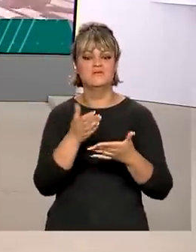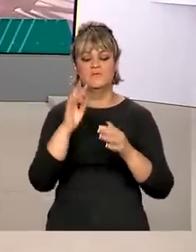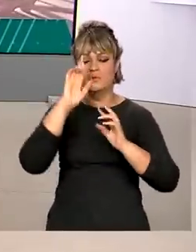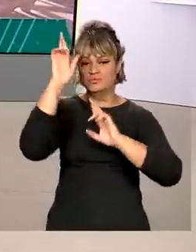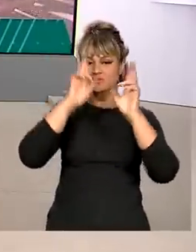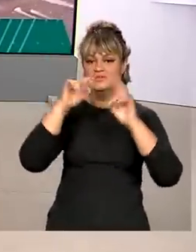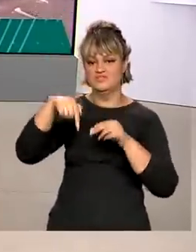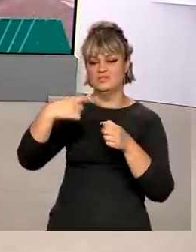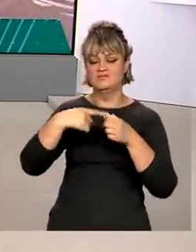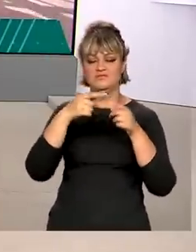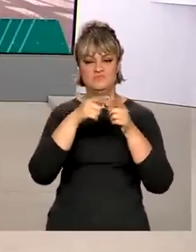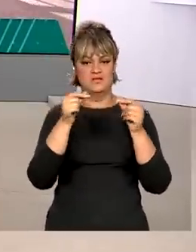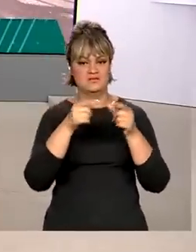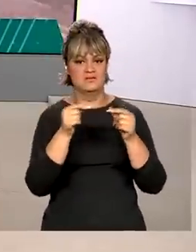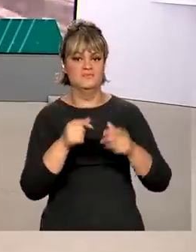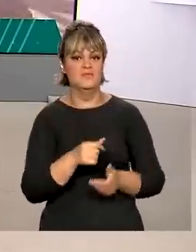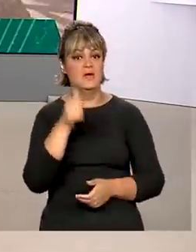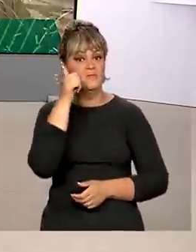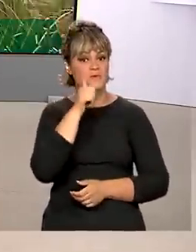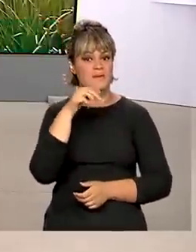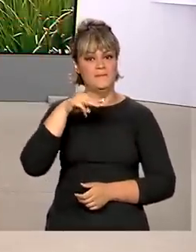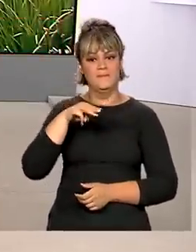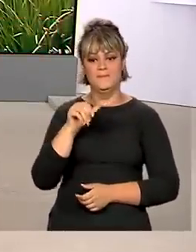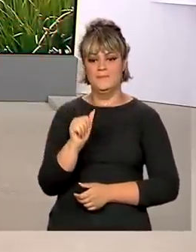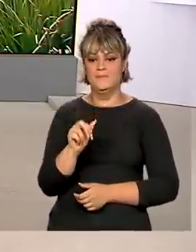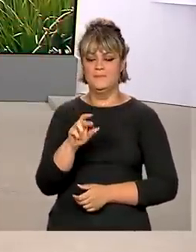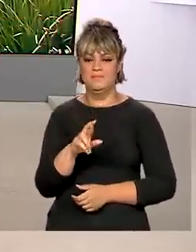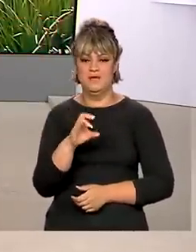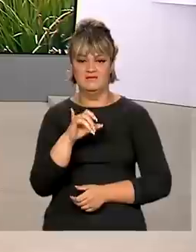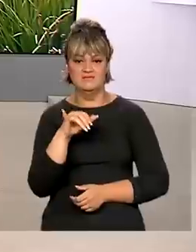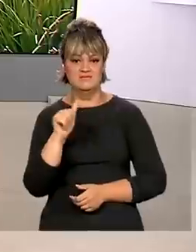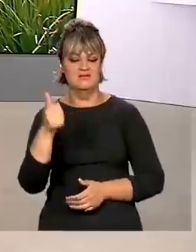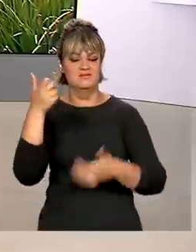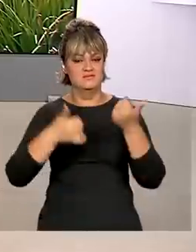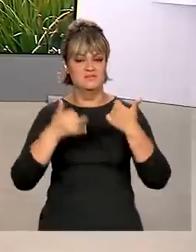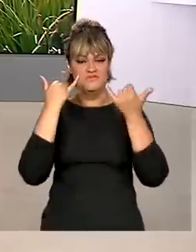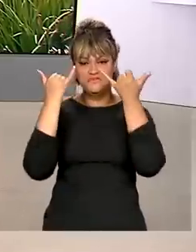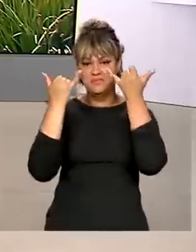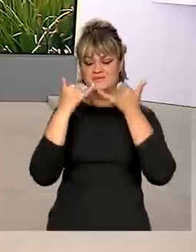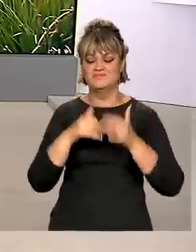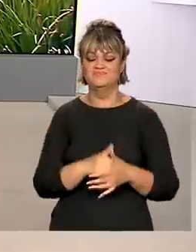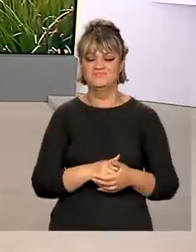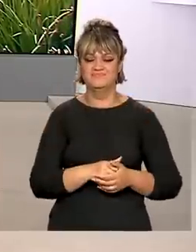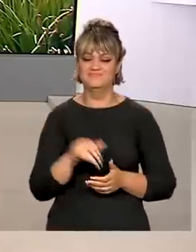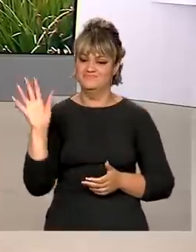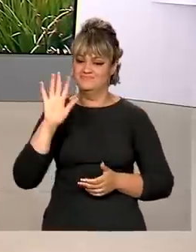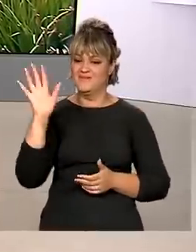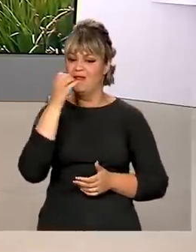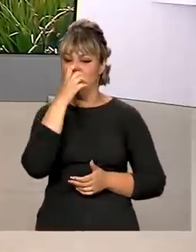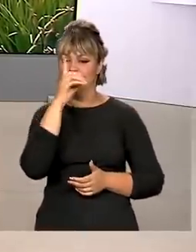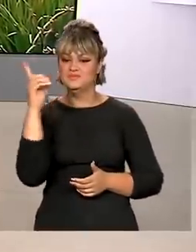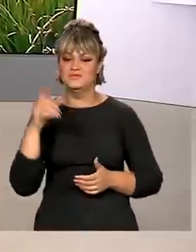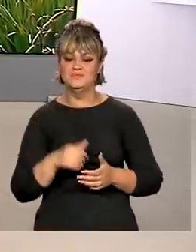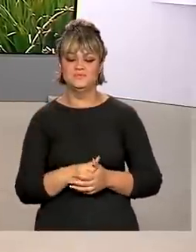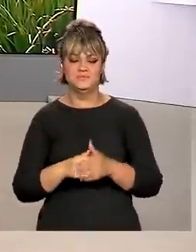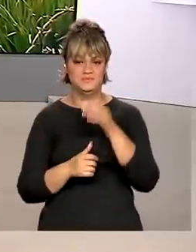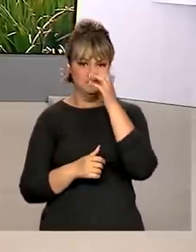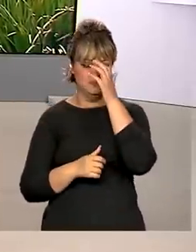autoridades aqui em Brasília. A repórter Márcia Fernandes traz ao vivo para a gente as informações. Oi, Márcia, bom dia.